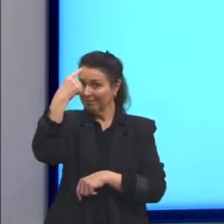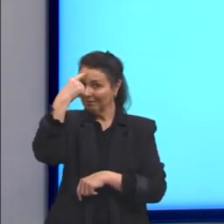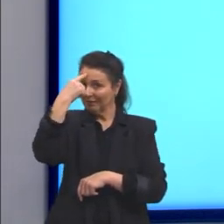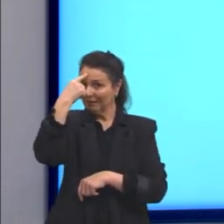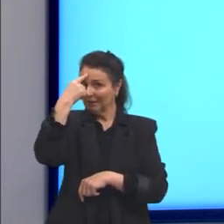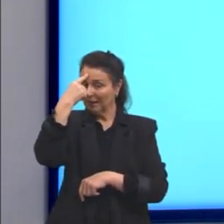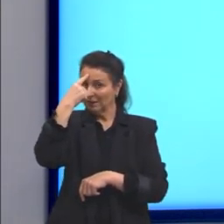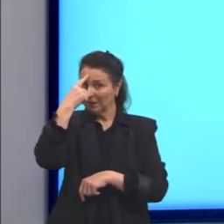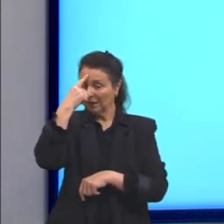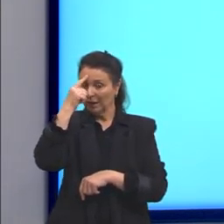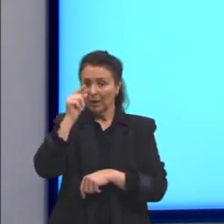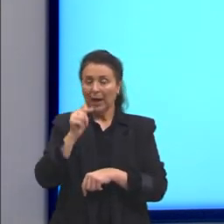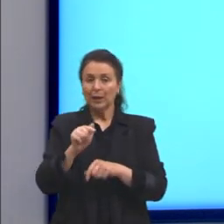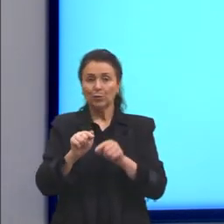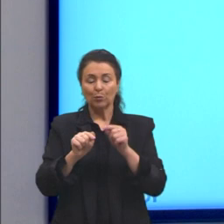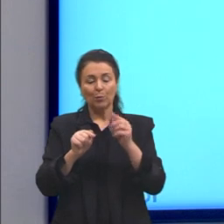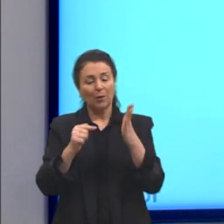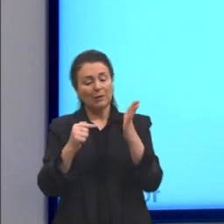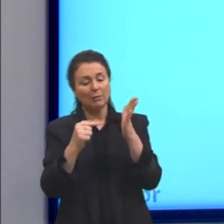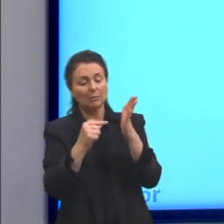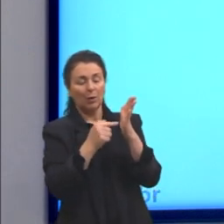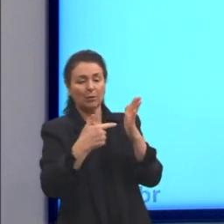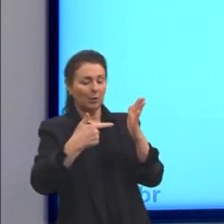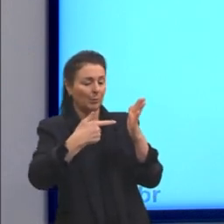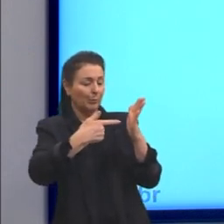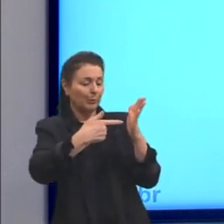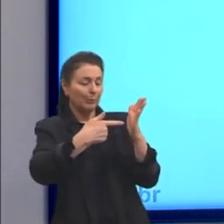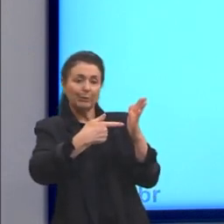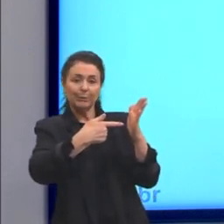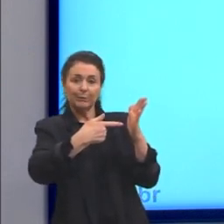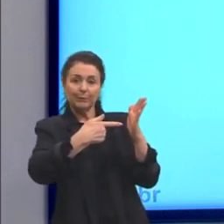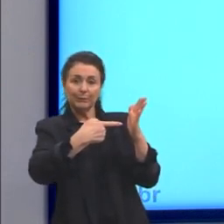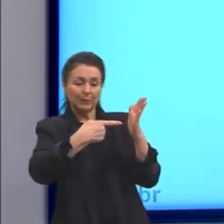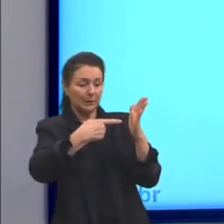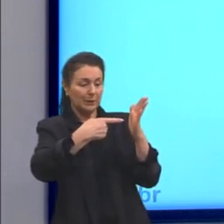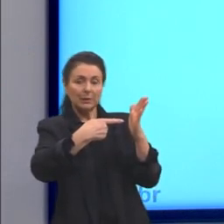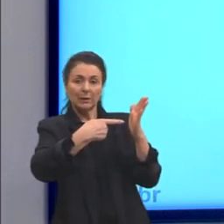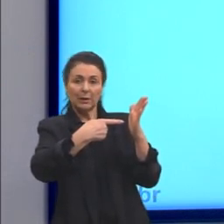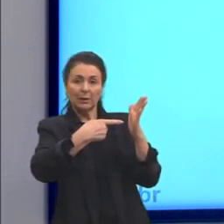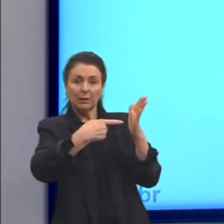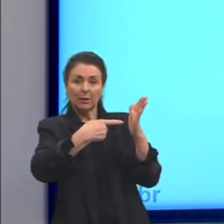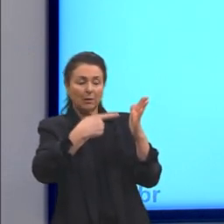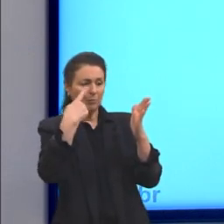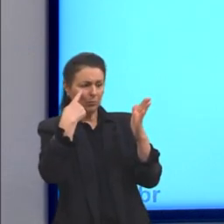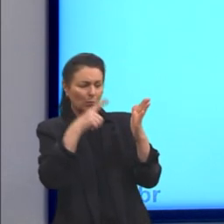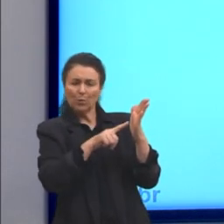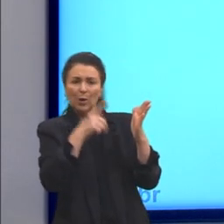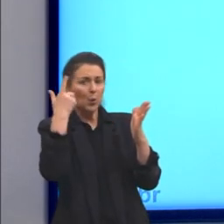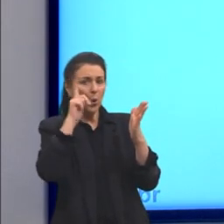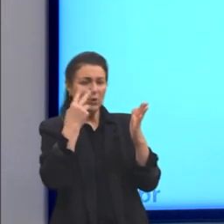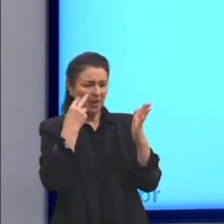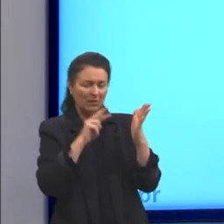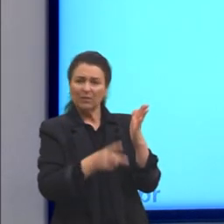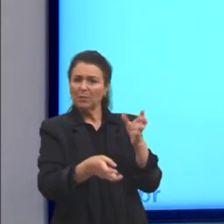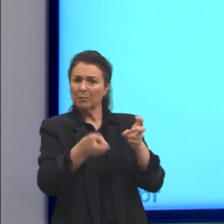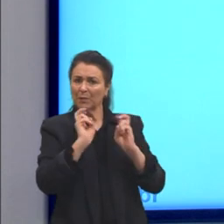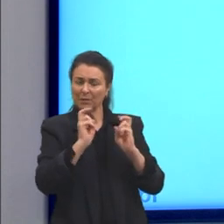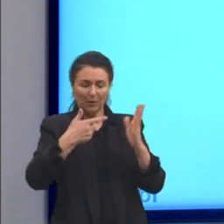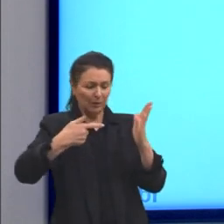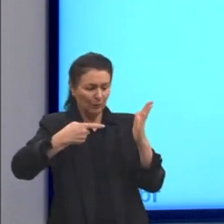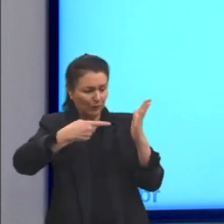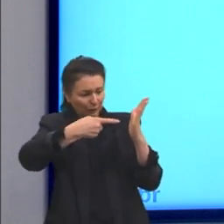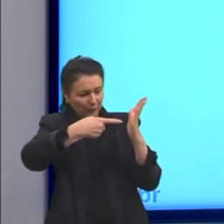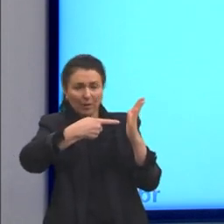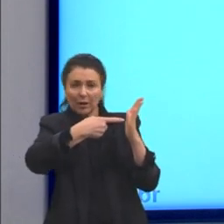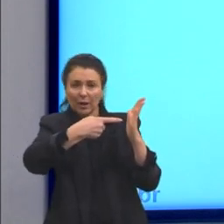faz? Ele é um laser, um laserzinho de infravermelho. A gente mal consegue ver. Esse laser, a gente só consegue ver